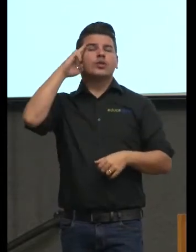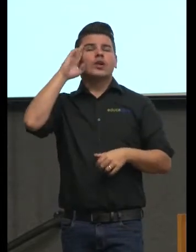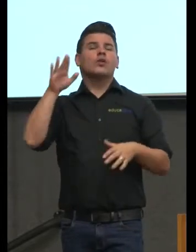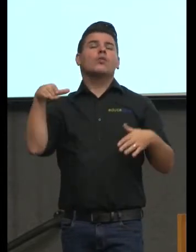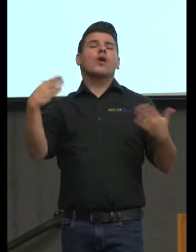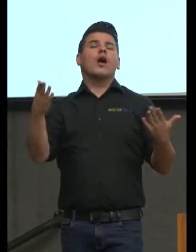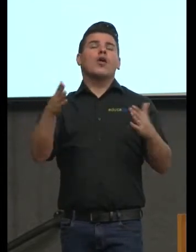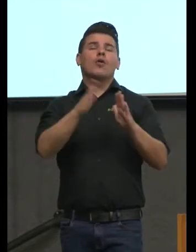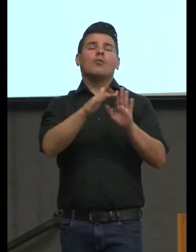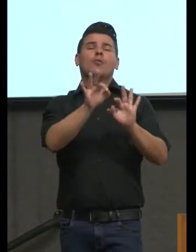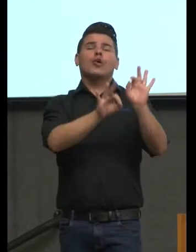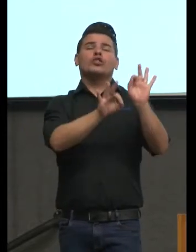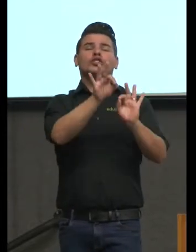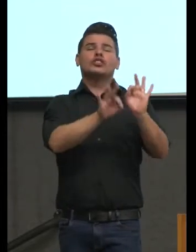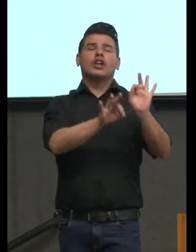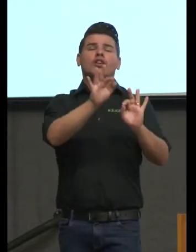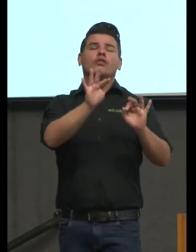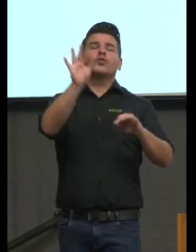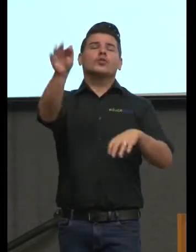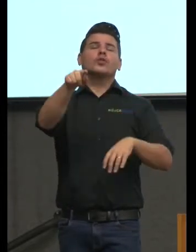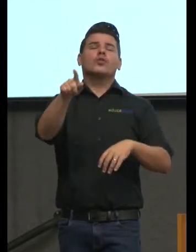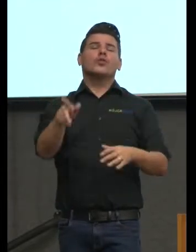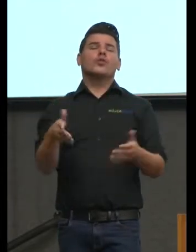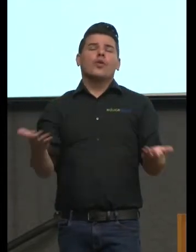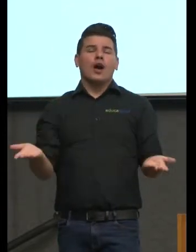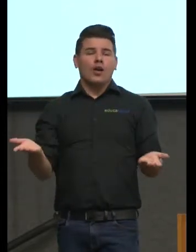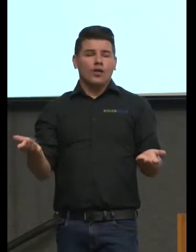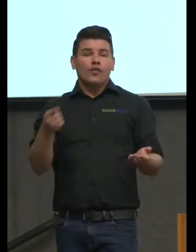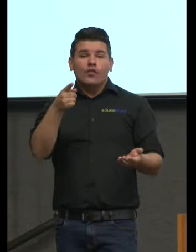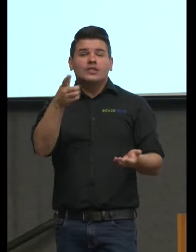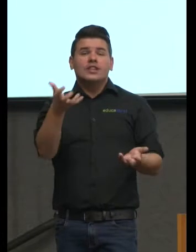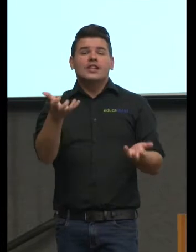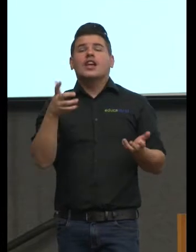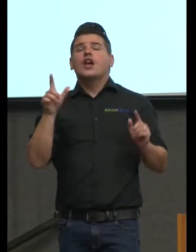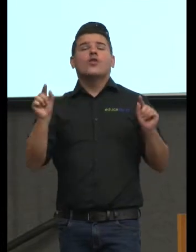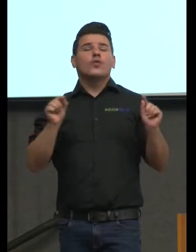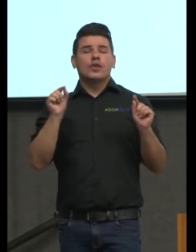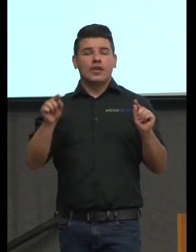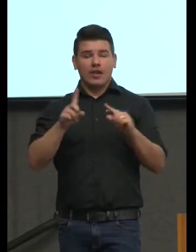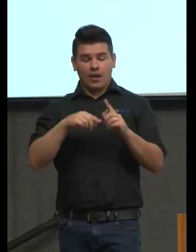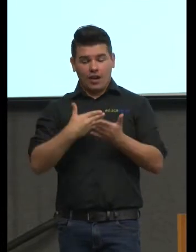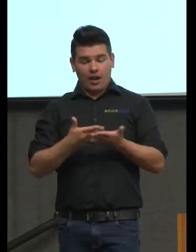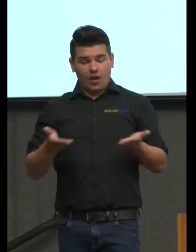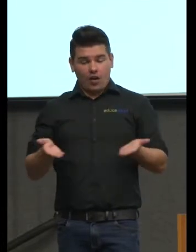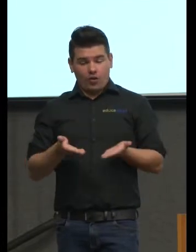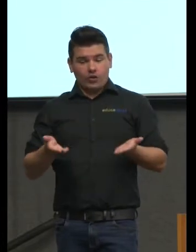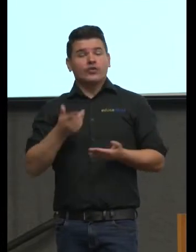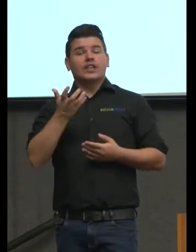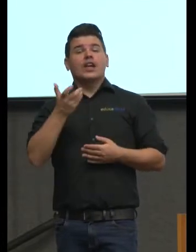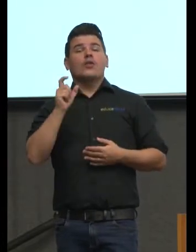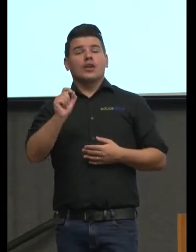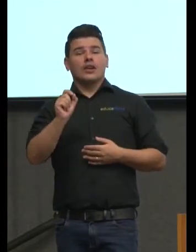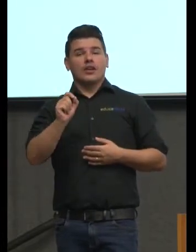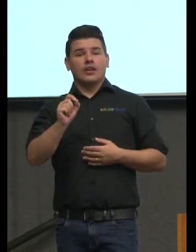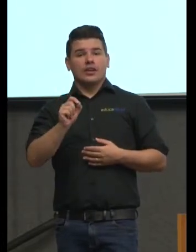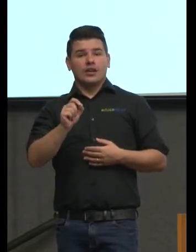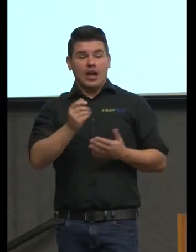projeto o que você quer com essa aula antes dela acontecer